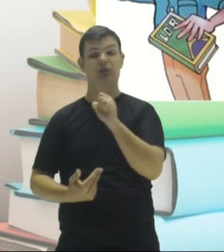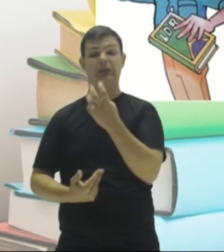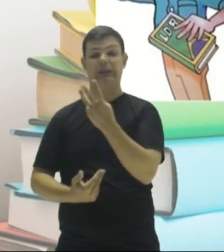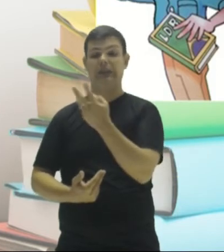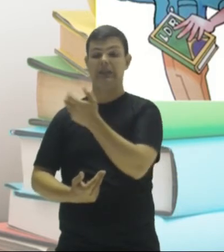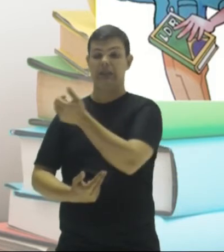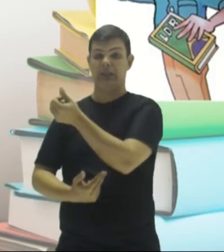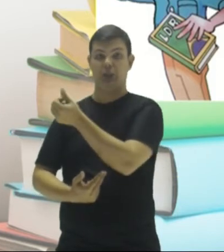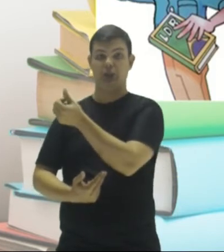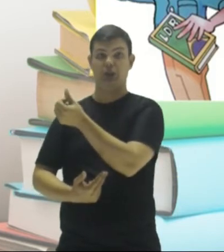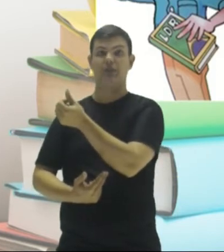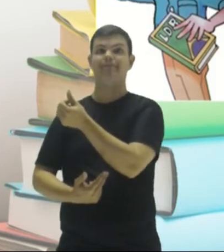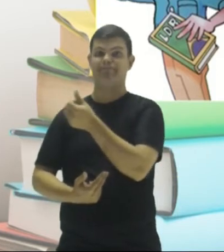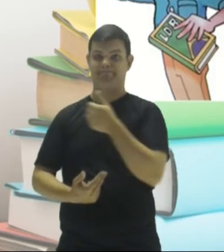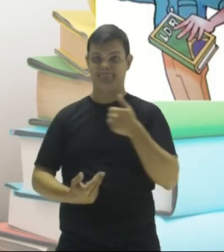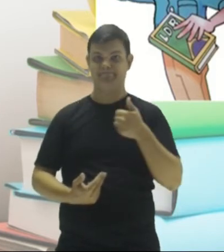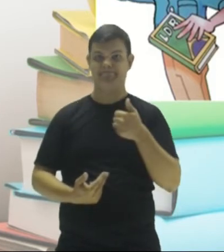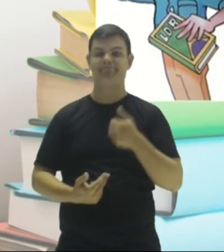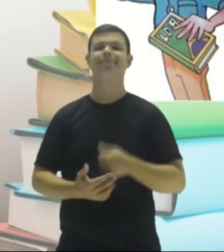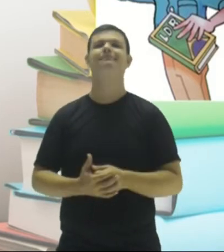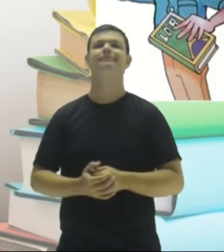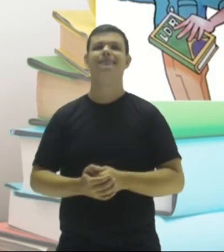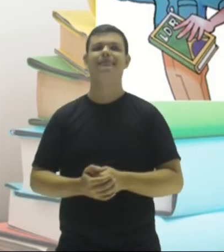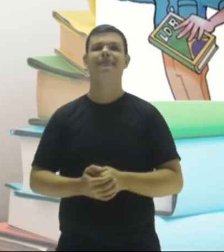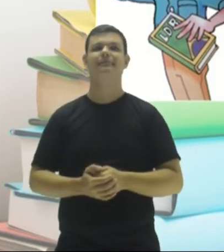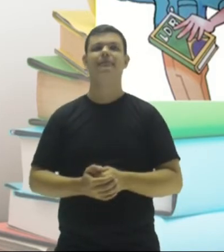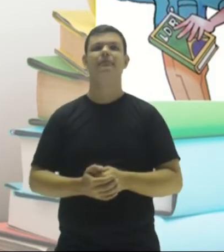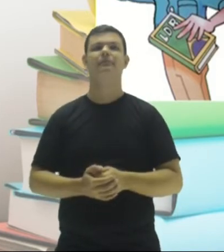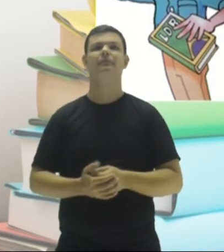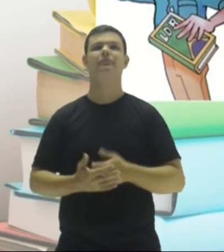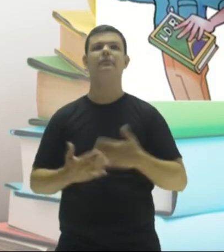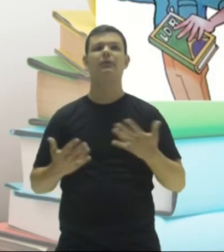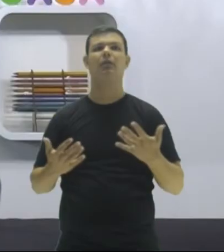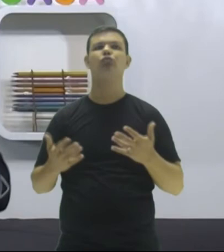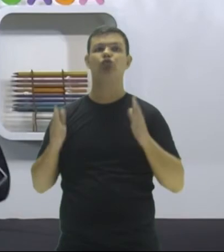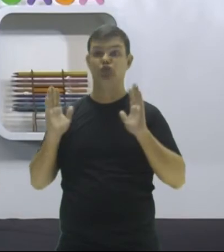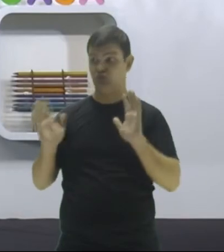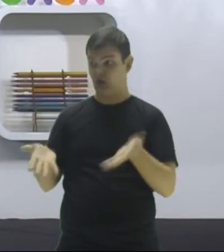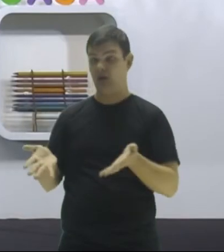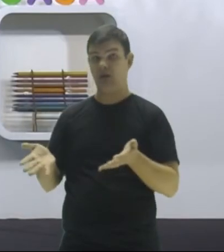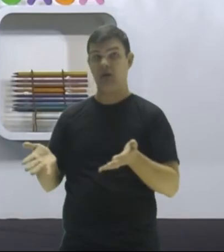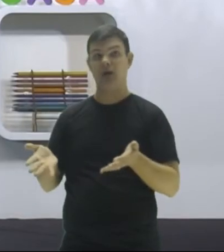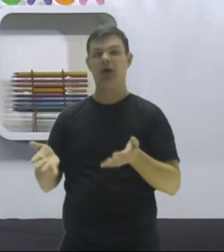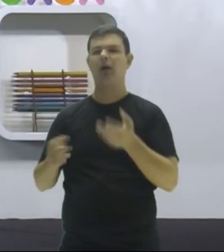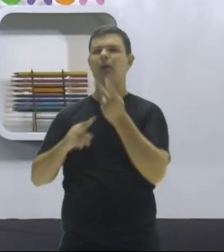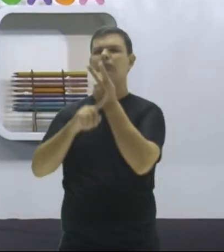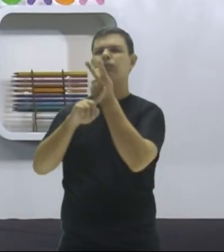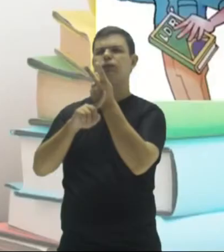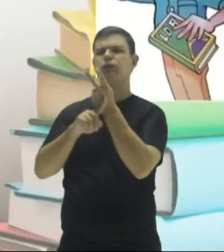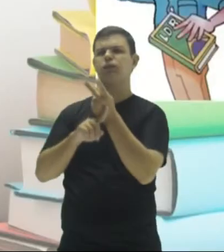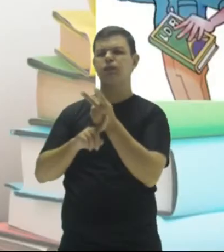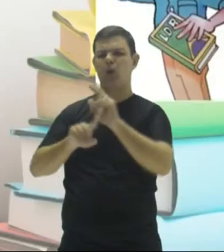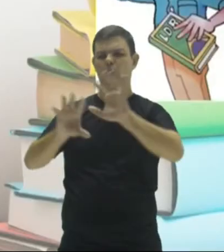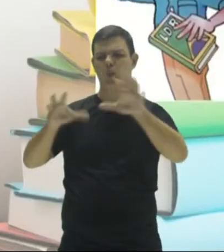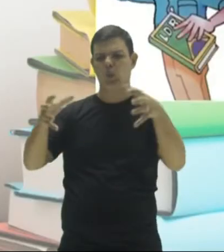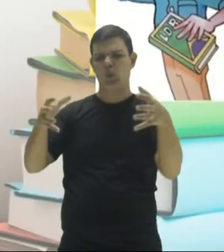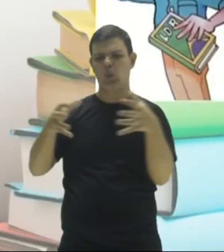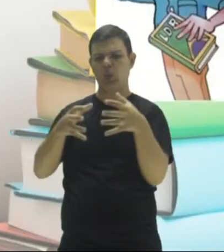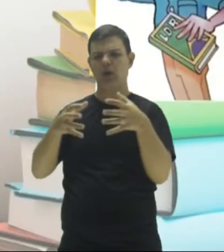trinta e seis. Muito bem. Agora, feito isso, procuramos no conjunto